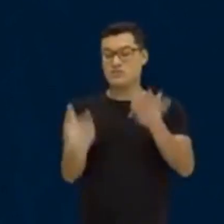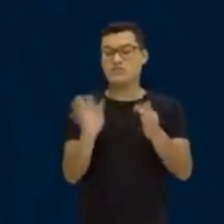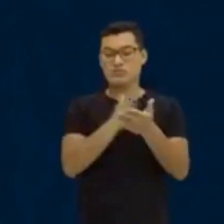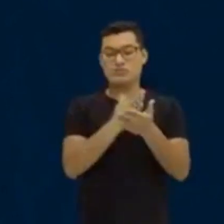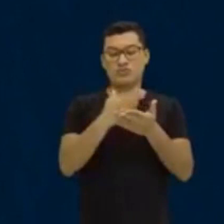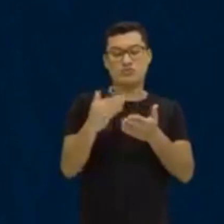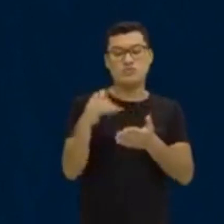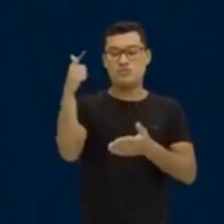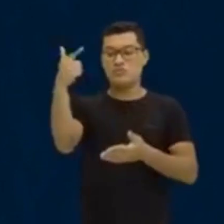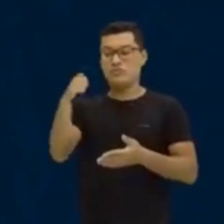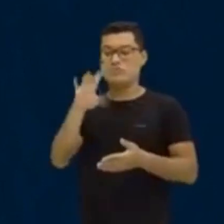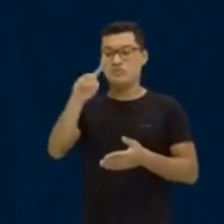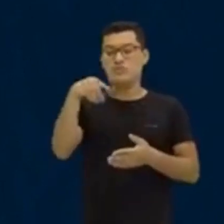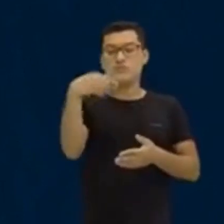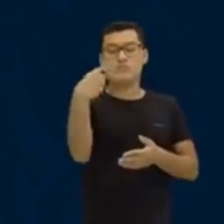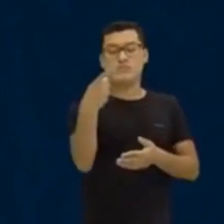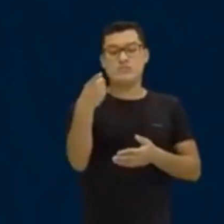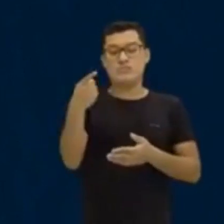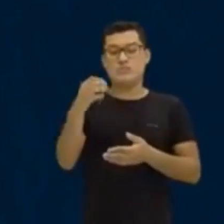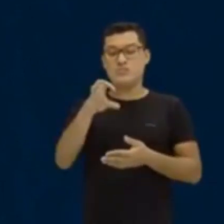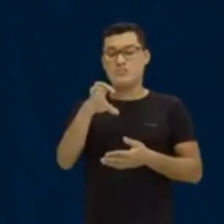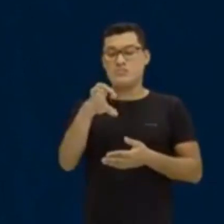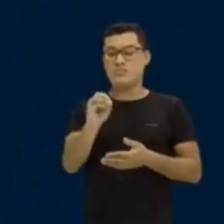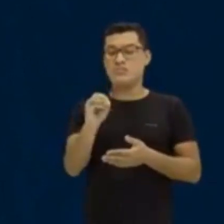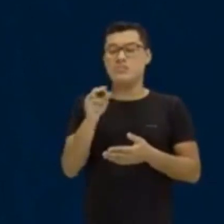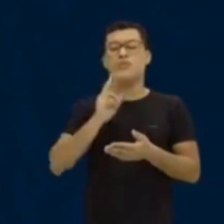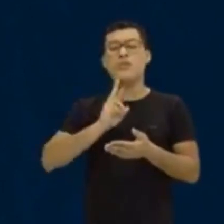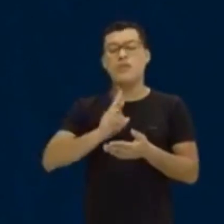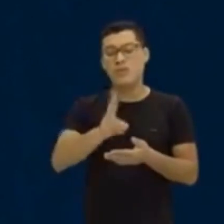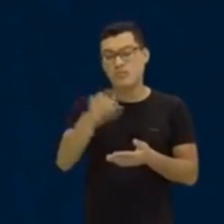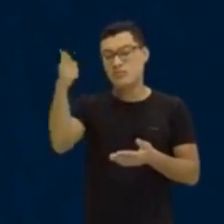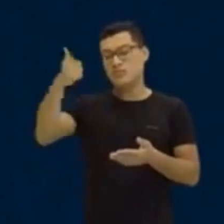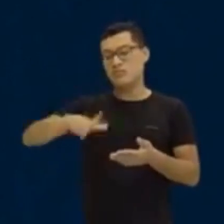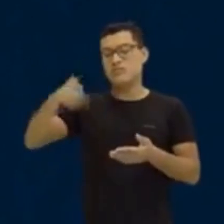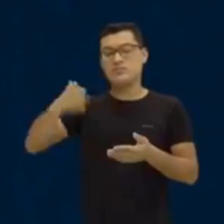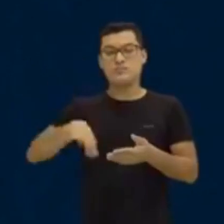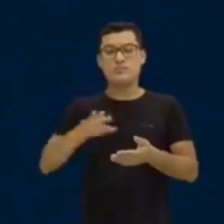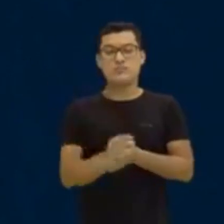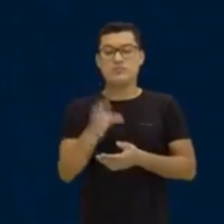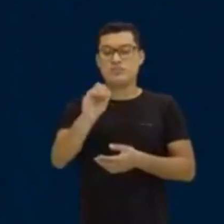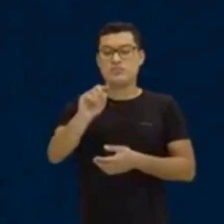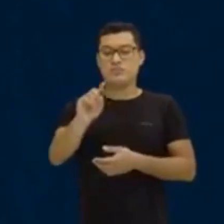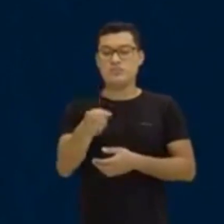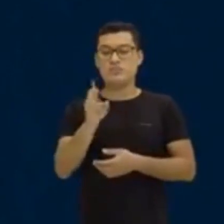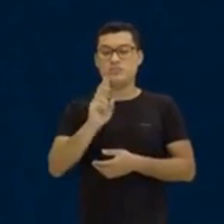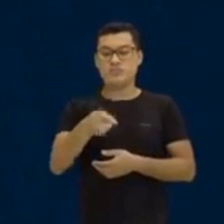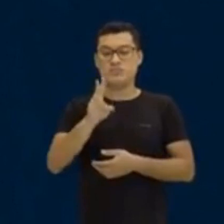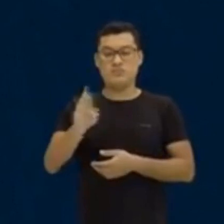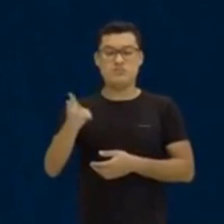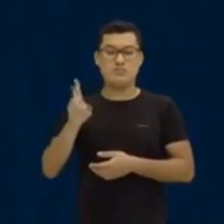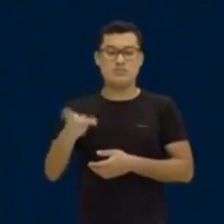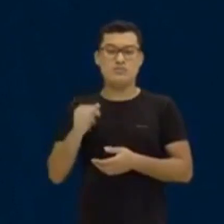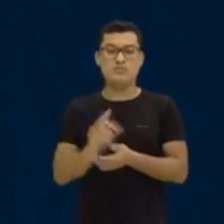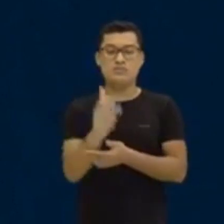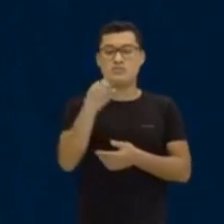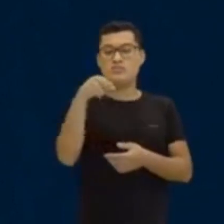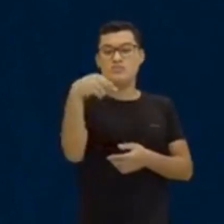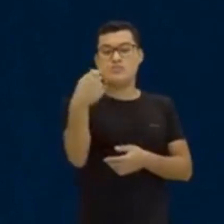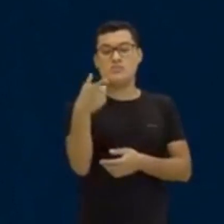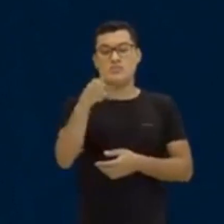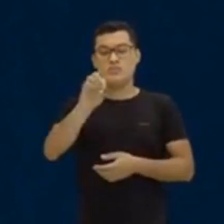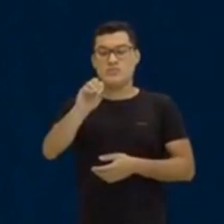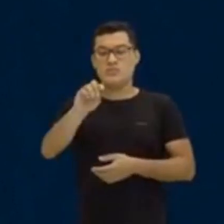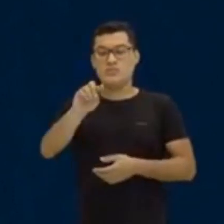a repetir. Depois da vírgula, já começa a repetir. Dízima periódica composta. Depois da vírgula,